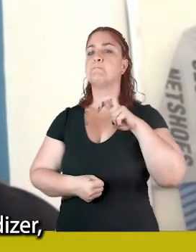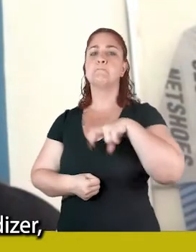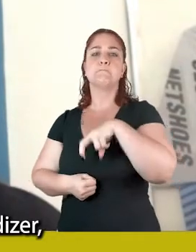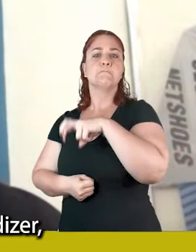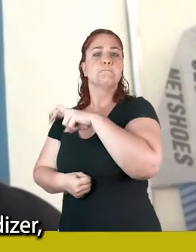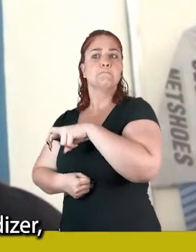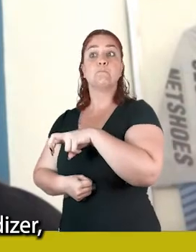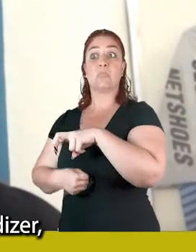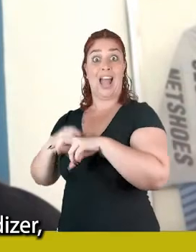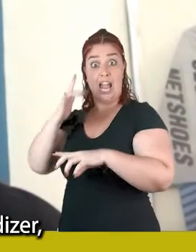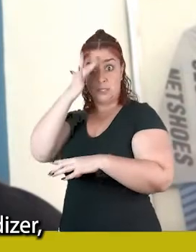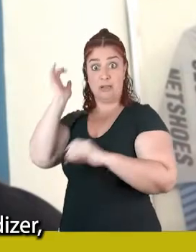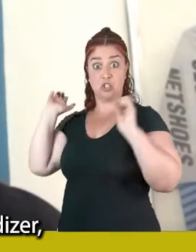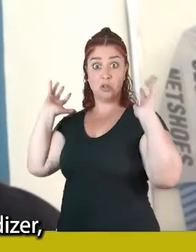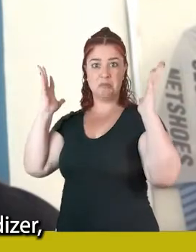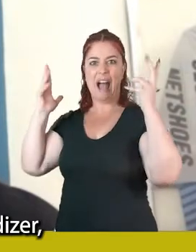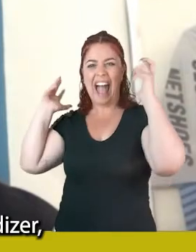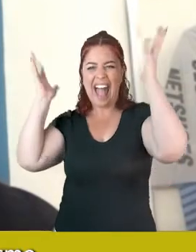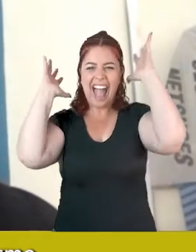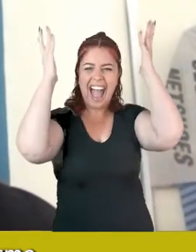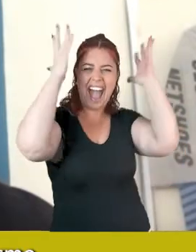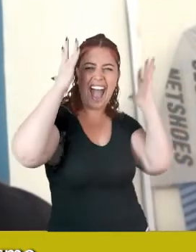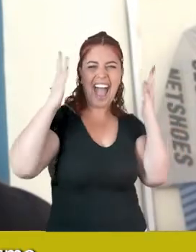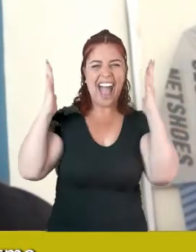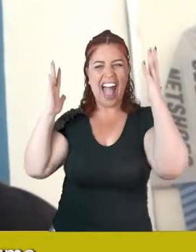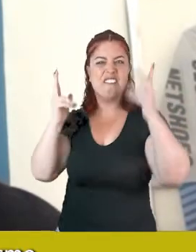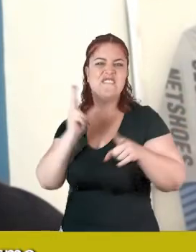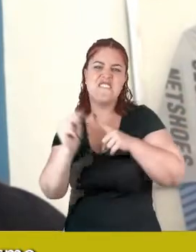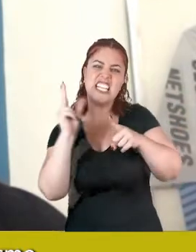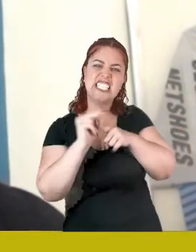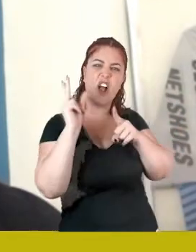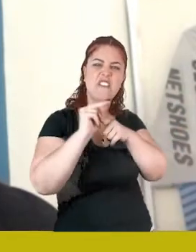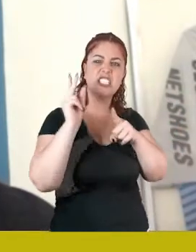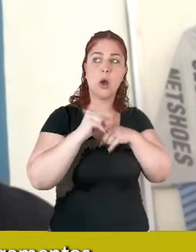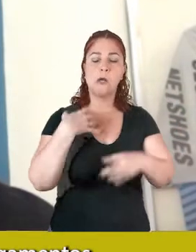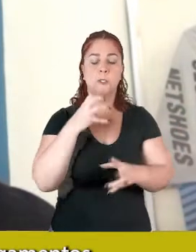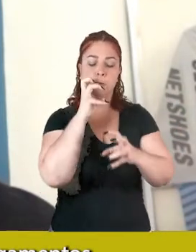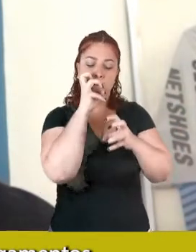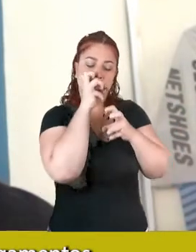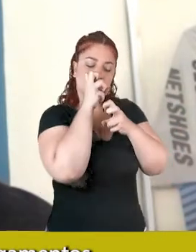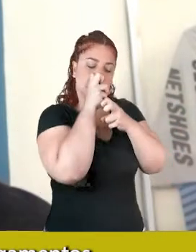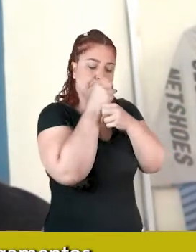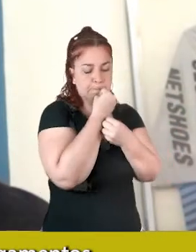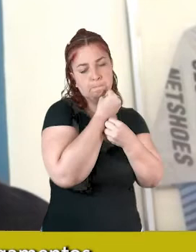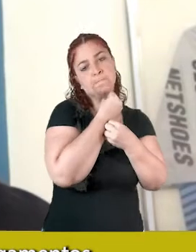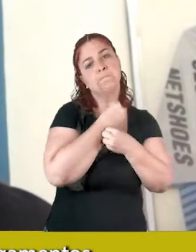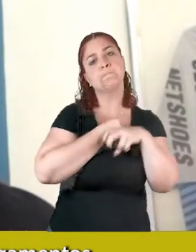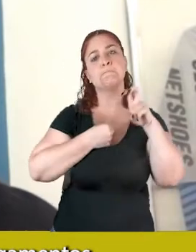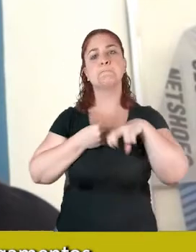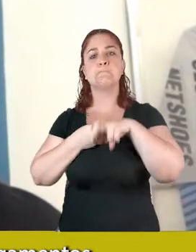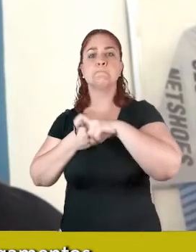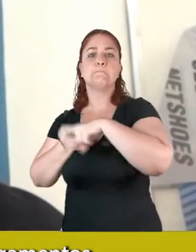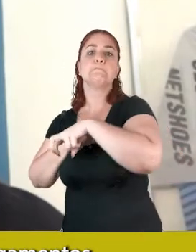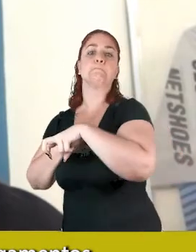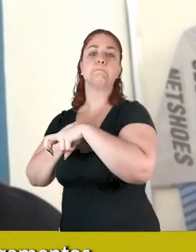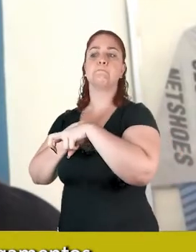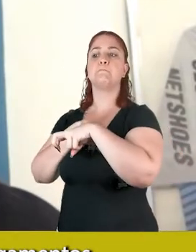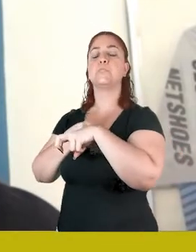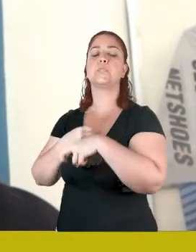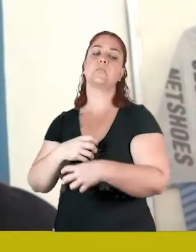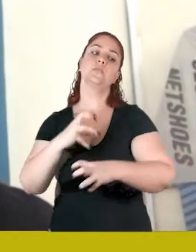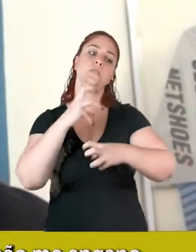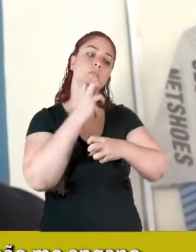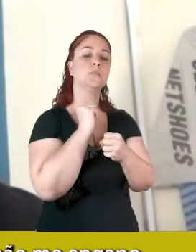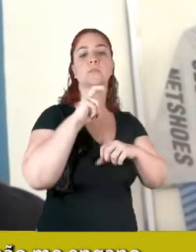porque, como se dizia, se dissesse assim, aqui é assim mesmo, tenta recar, e aí se intensificou os